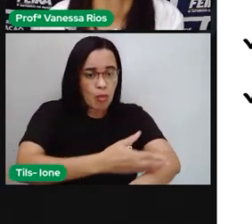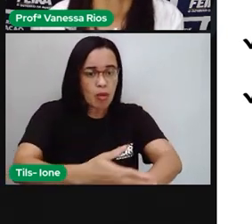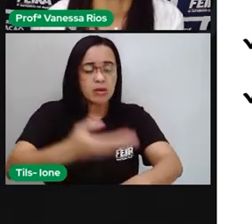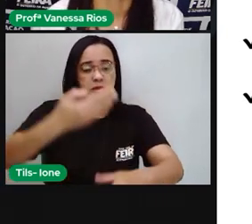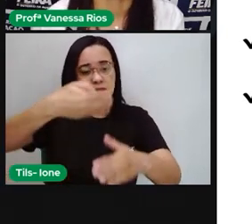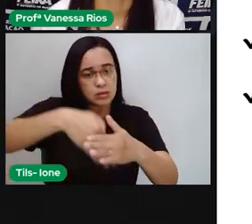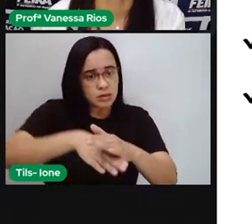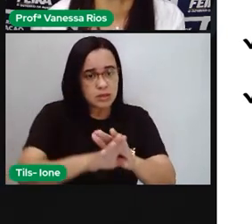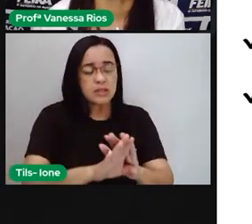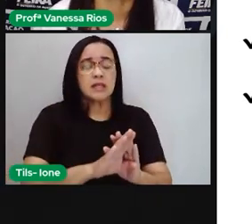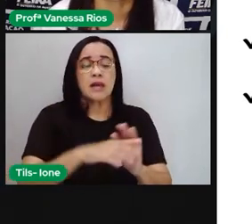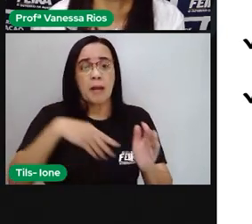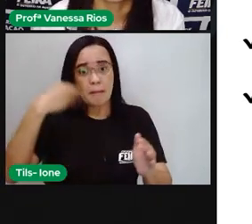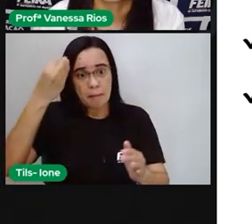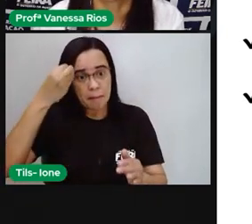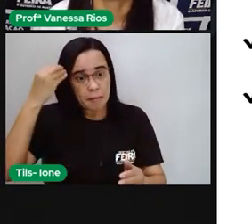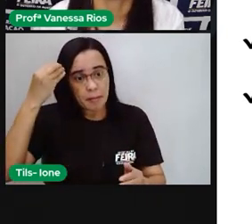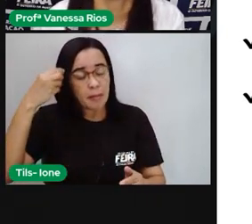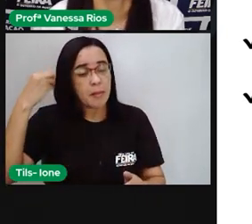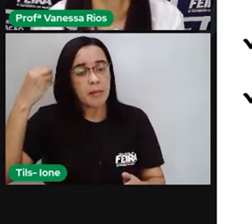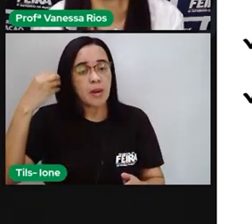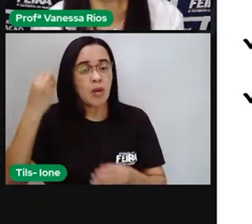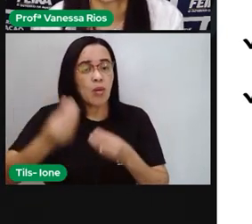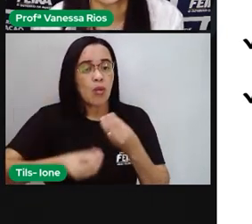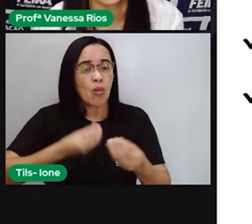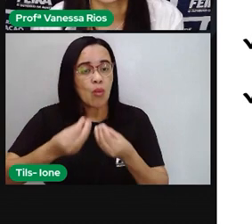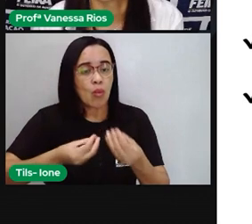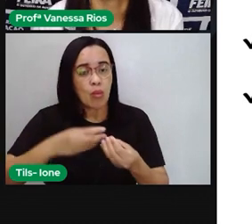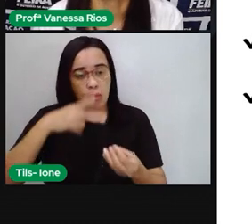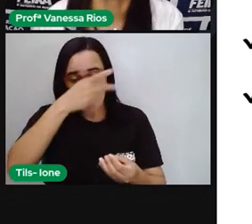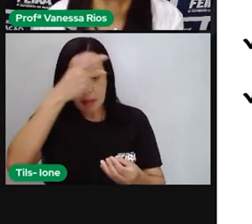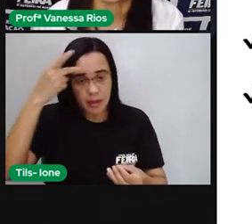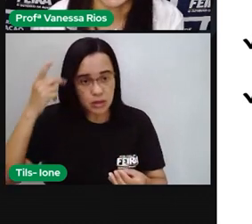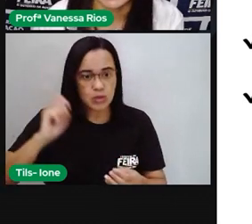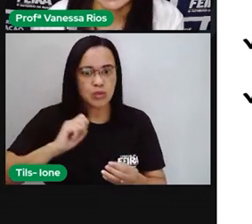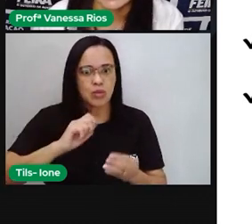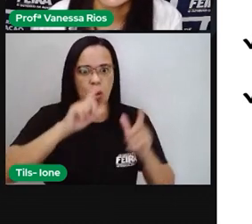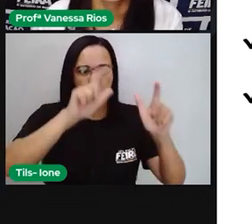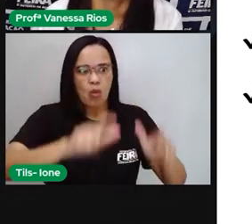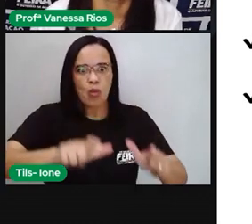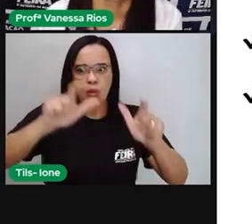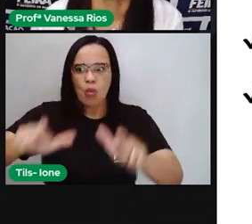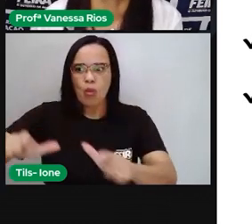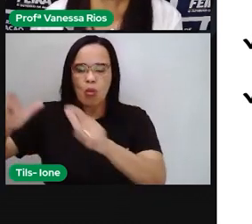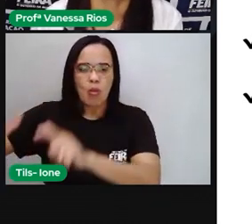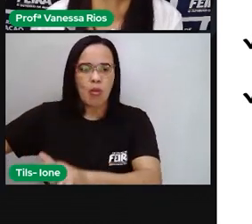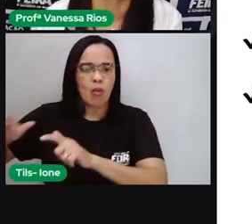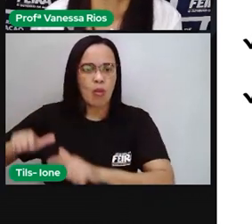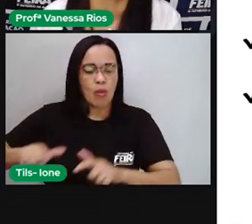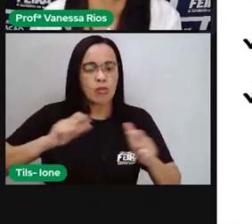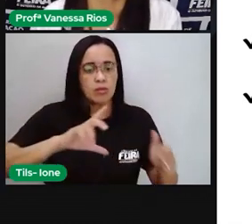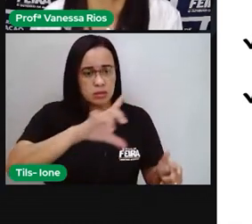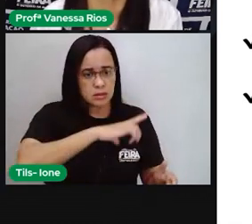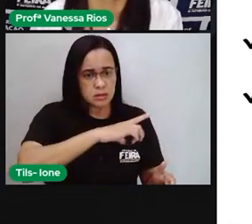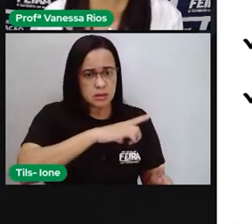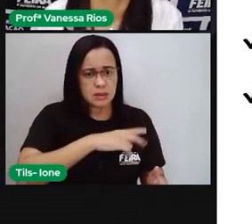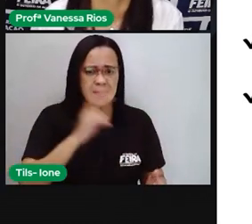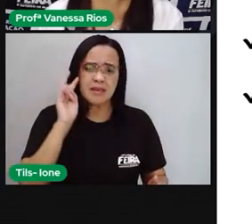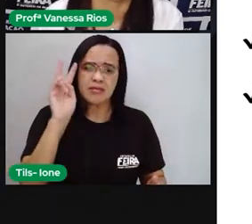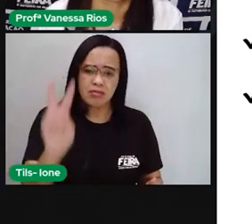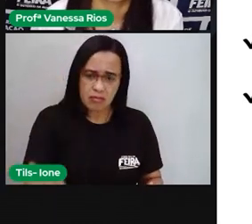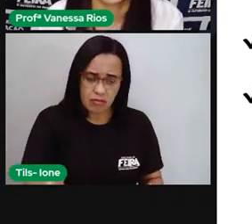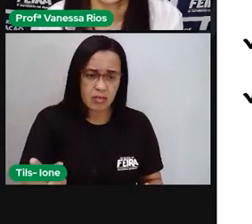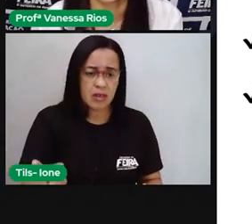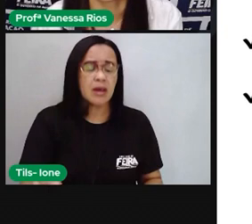vivem espalhadas aí pelo mundo, por outros continentes, por outros países, a gente vai perceber o quanto eles